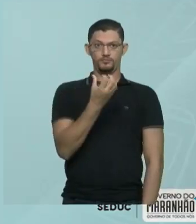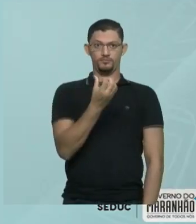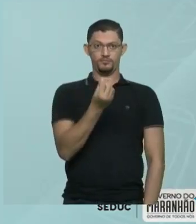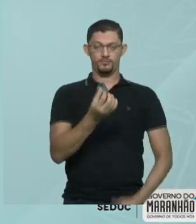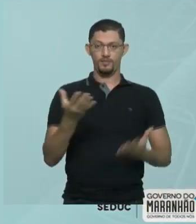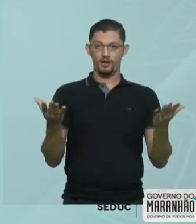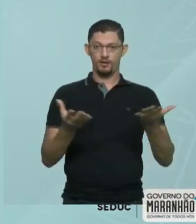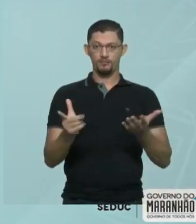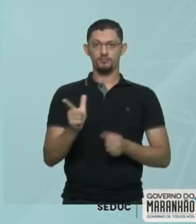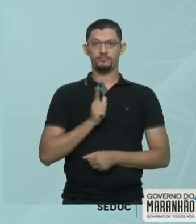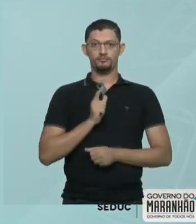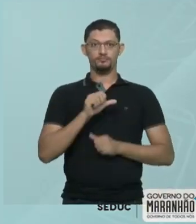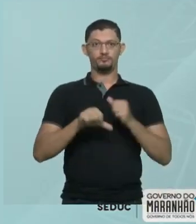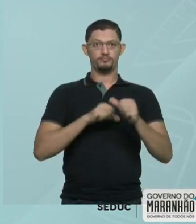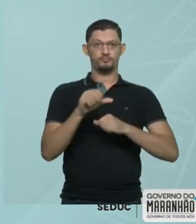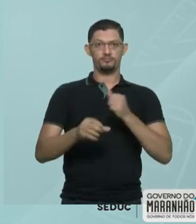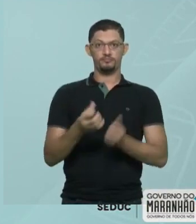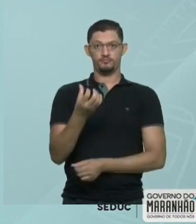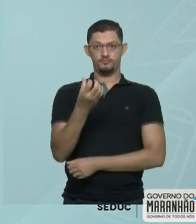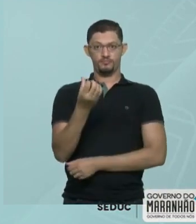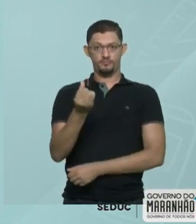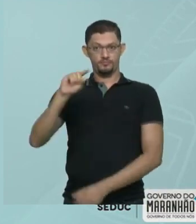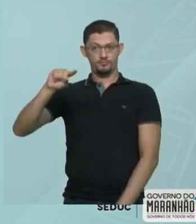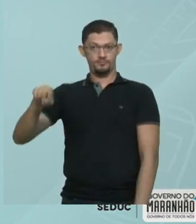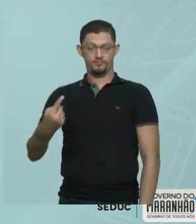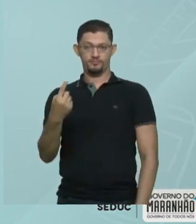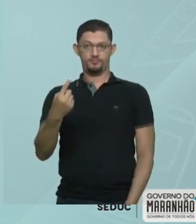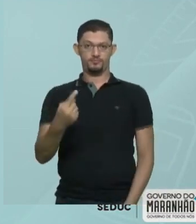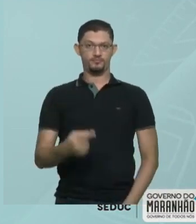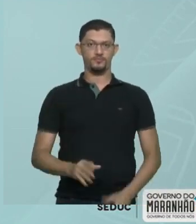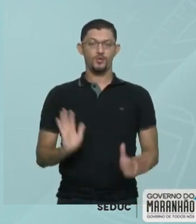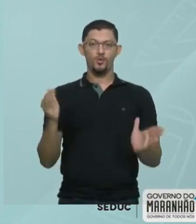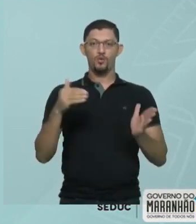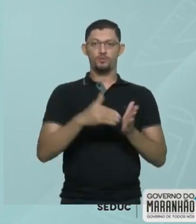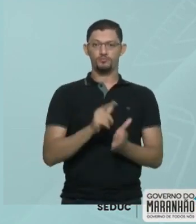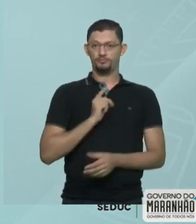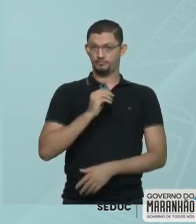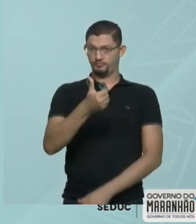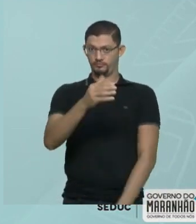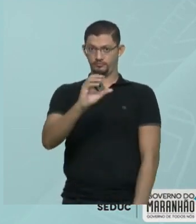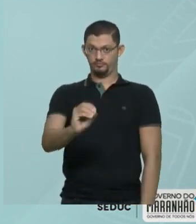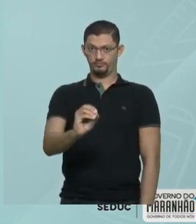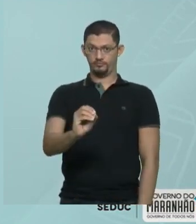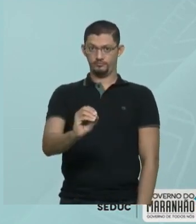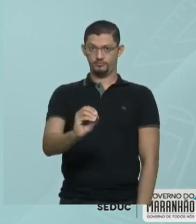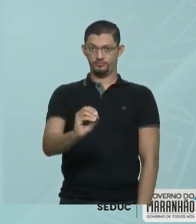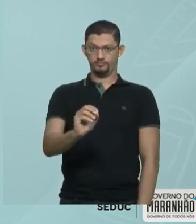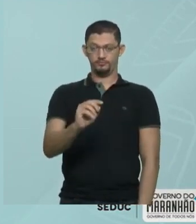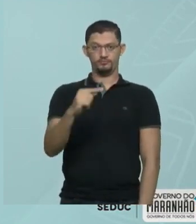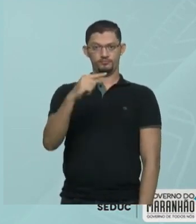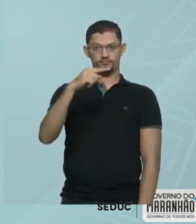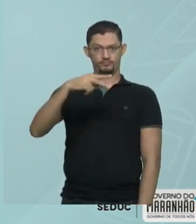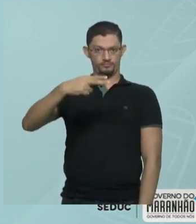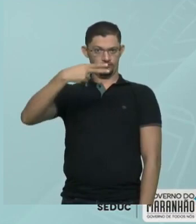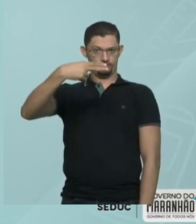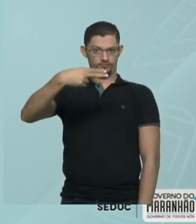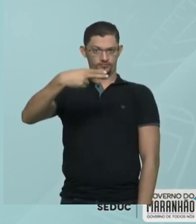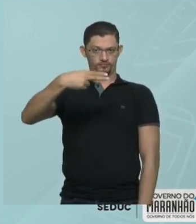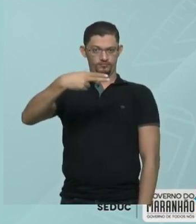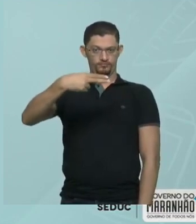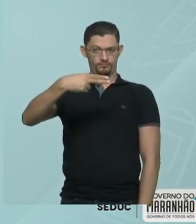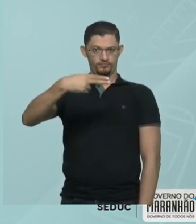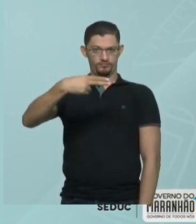Agora eu vou ter 6.000. E por último, eu tenho um 10 e duas barras em cima.